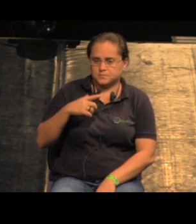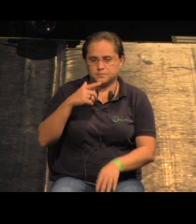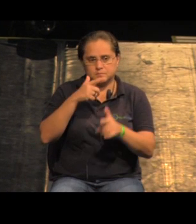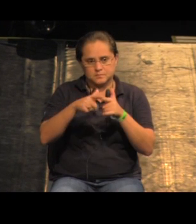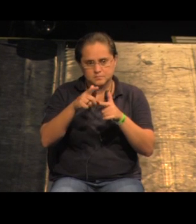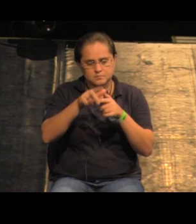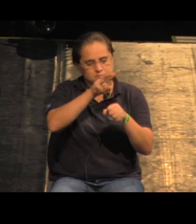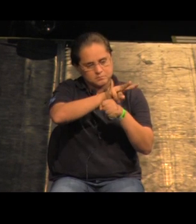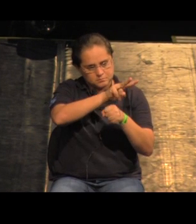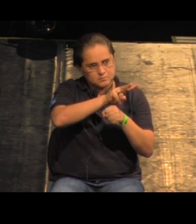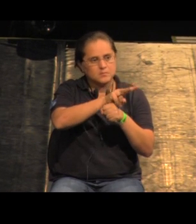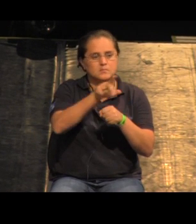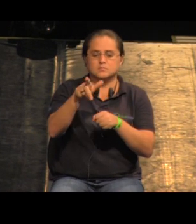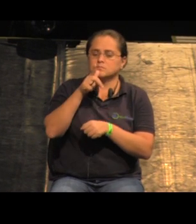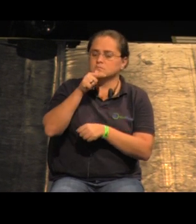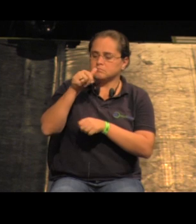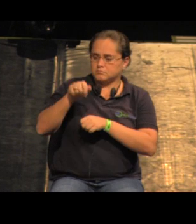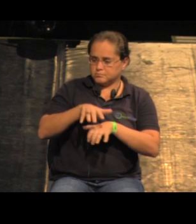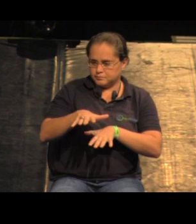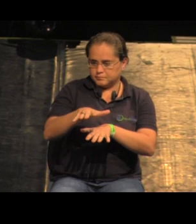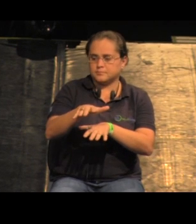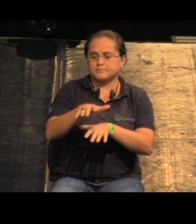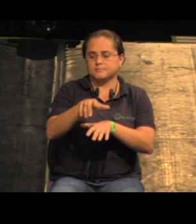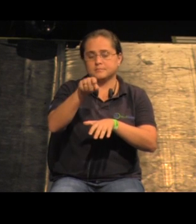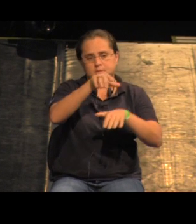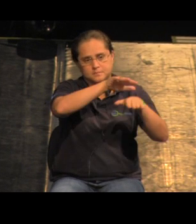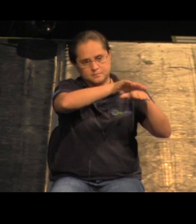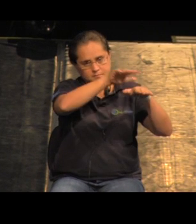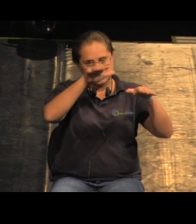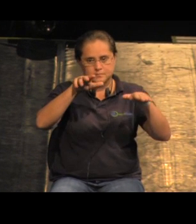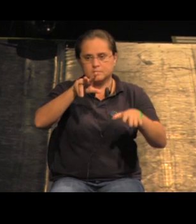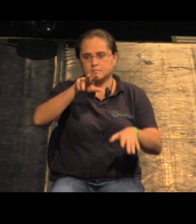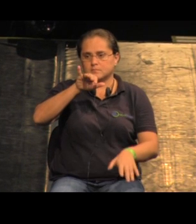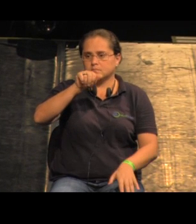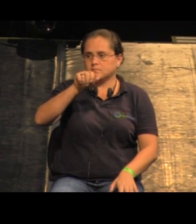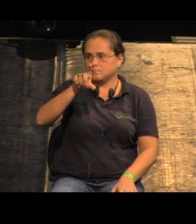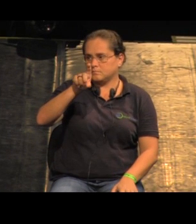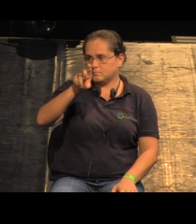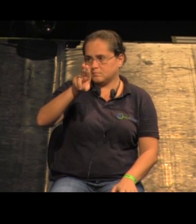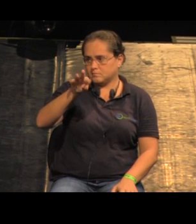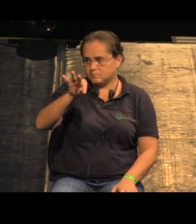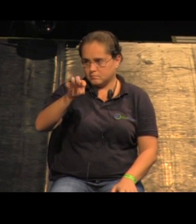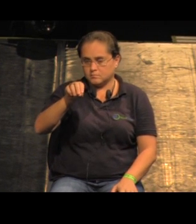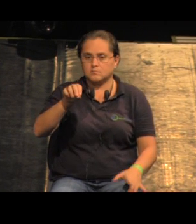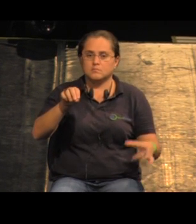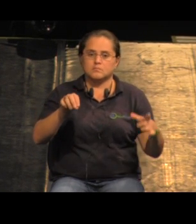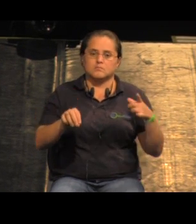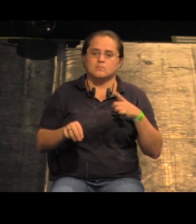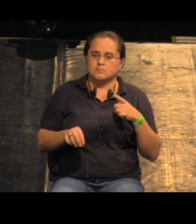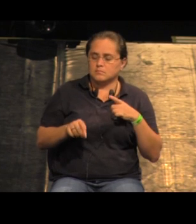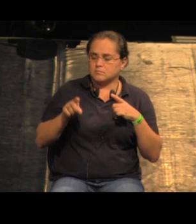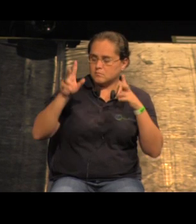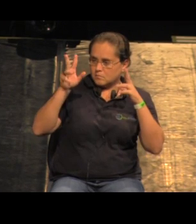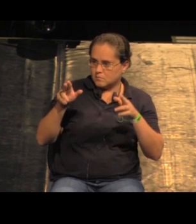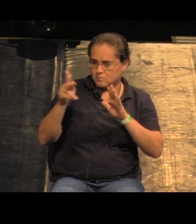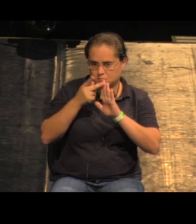uma proteção de manancial importante esse viaduto aqui Susan tem a ver com o seu último